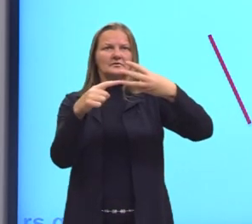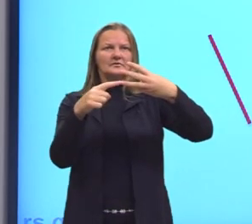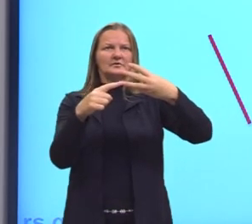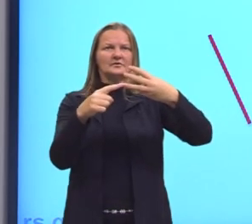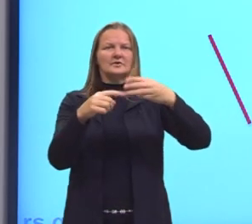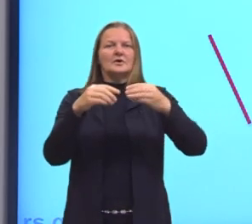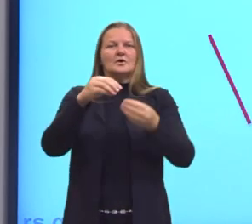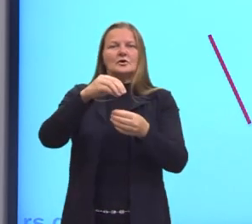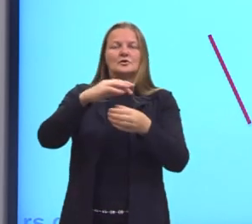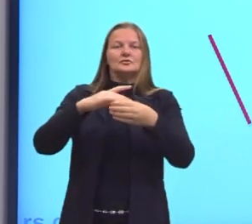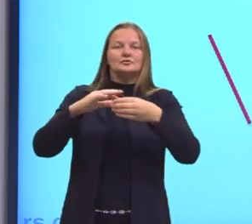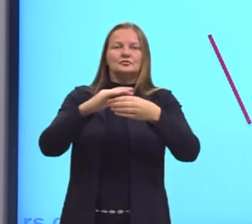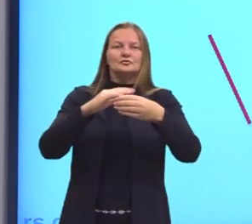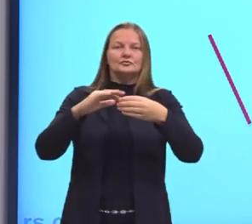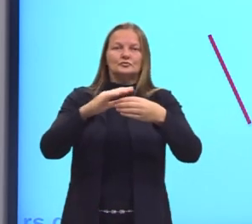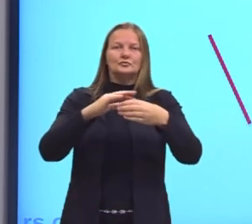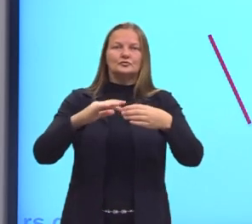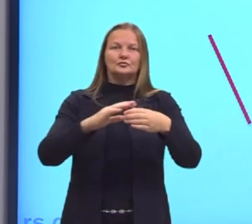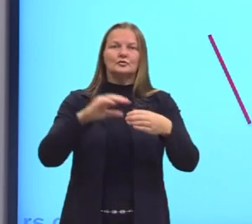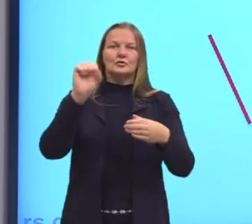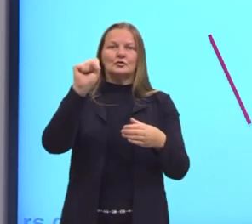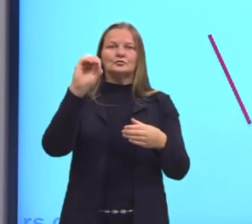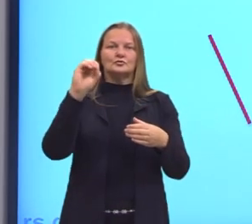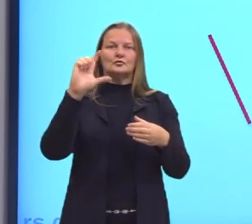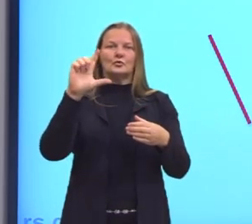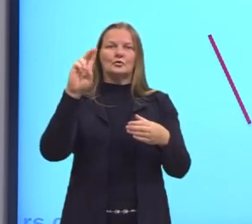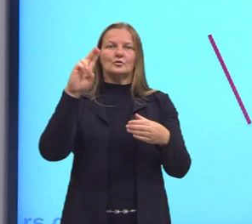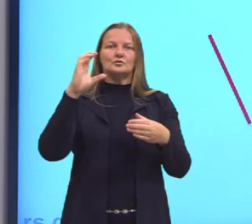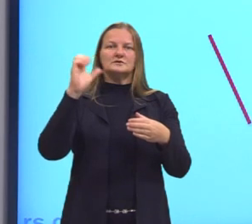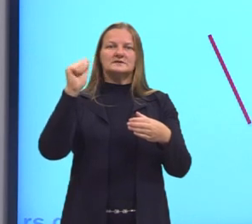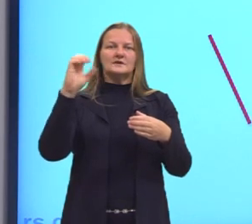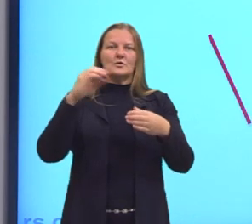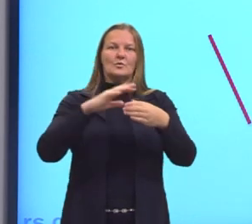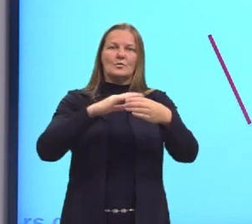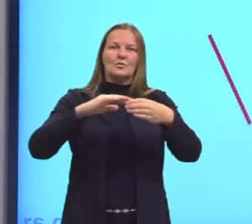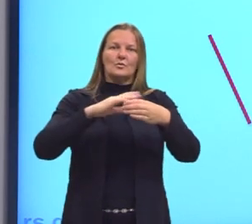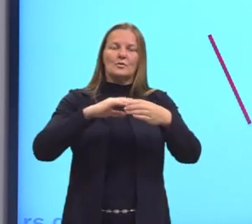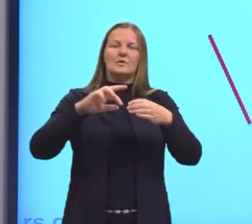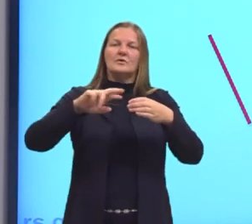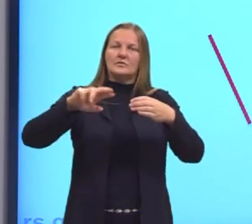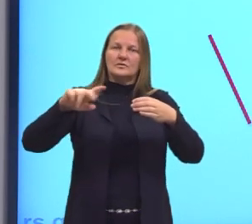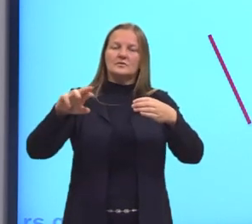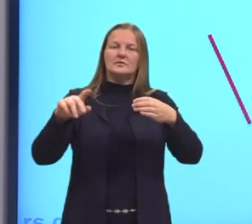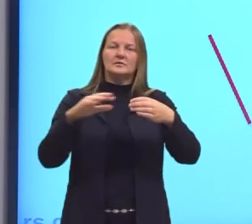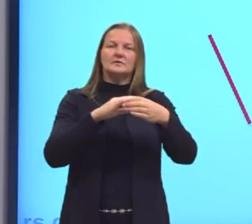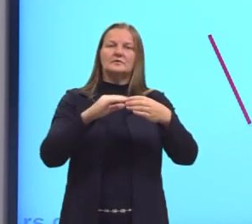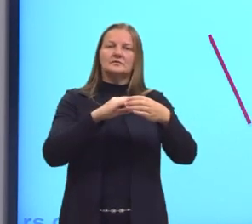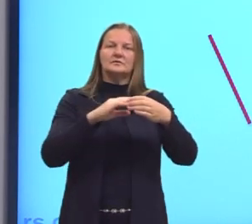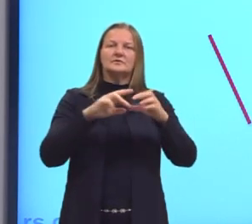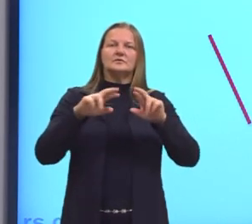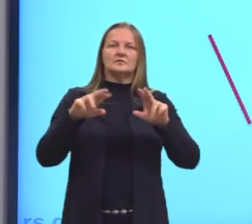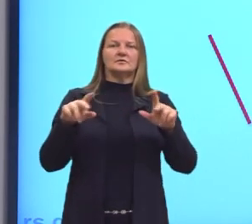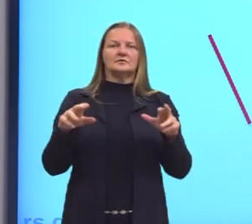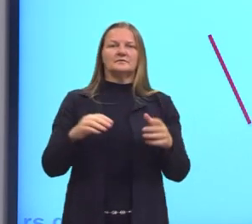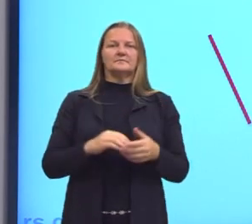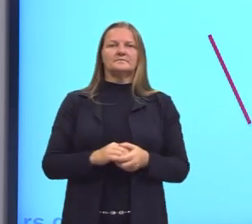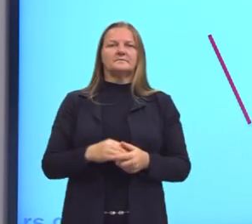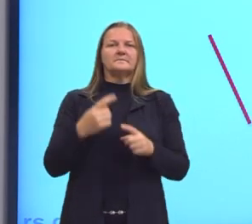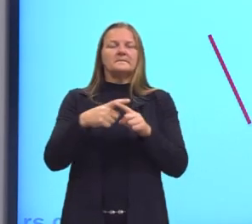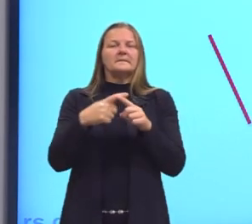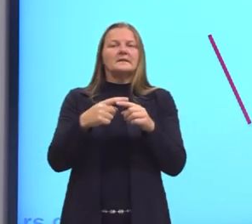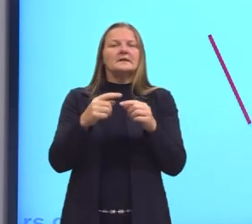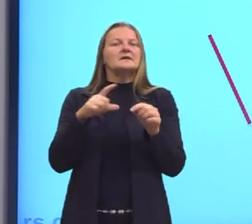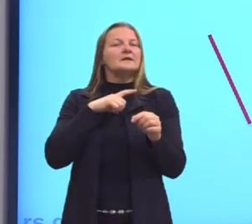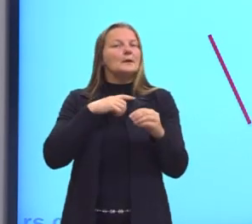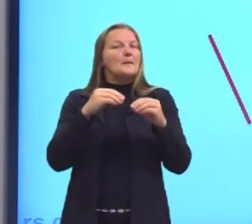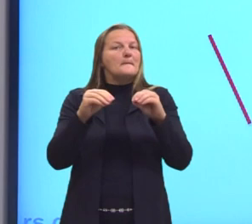soluções, que é um tipo de dispersão, e diferenciamos as soluções porque, além de ser